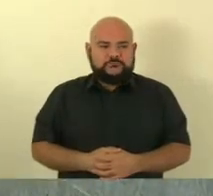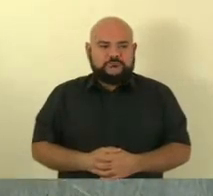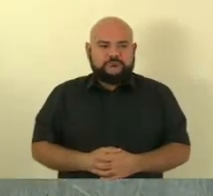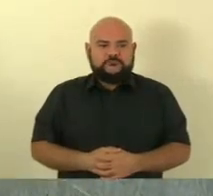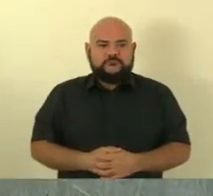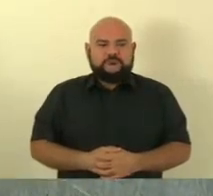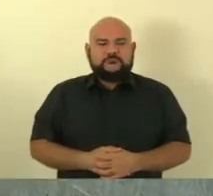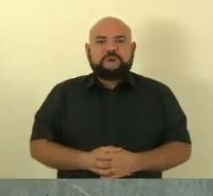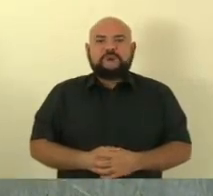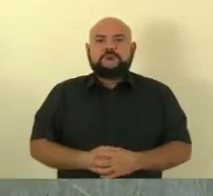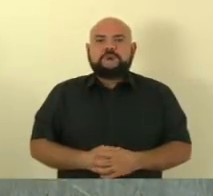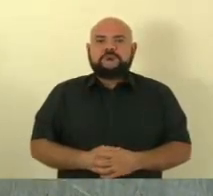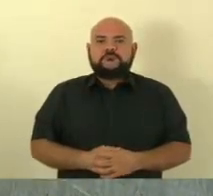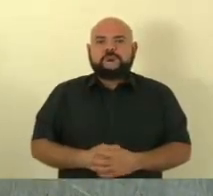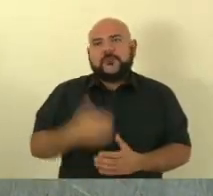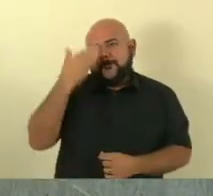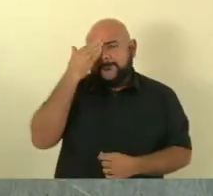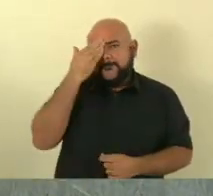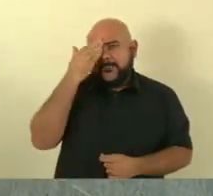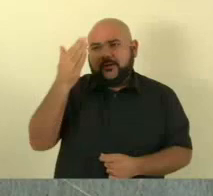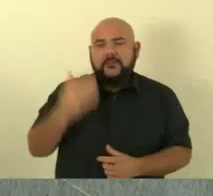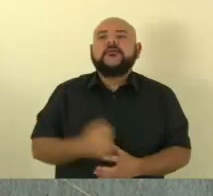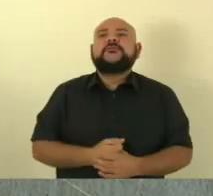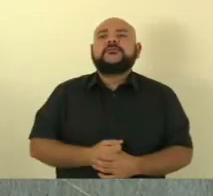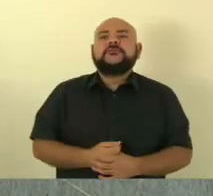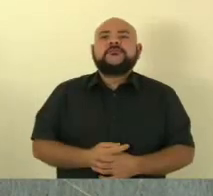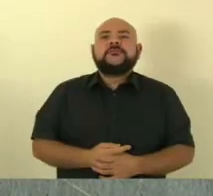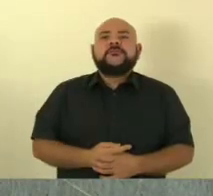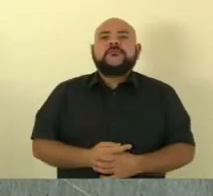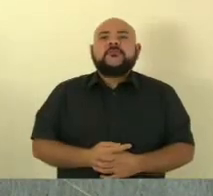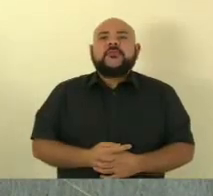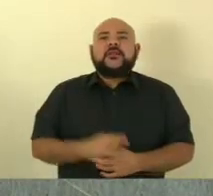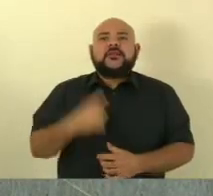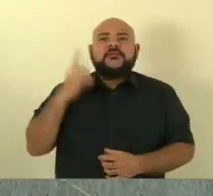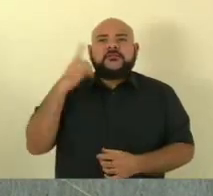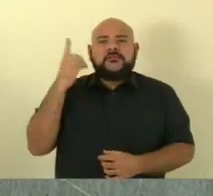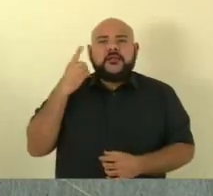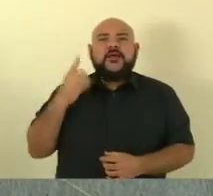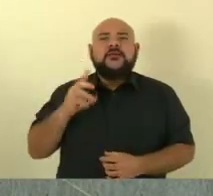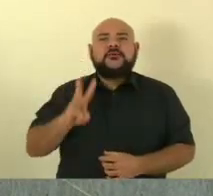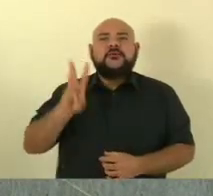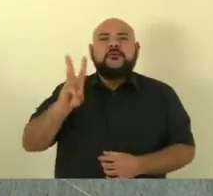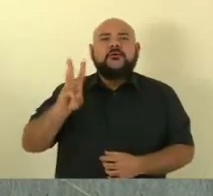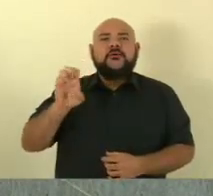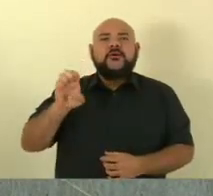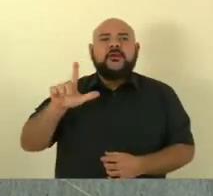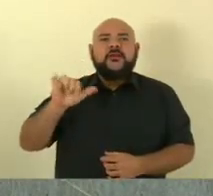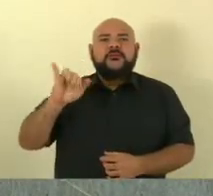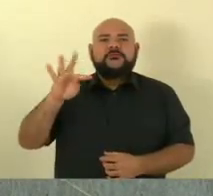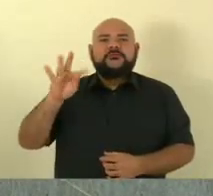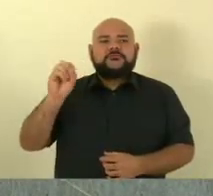Muito obrigado, deputado Floralel Web. Quem são?